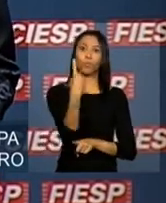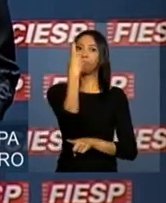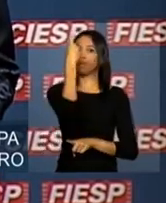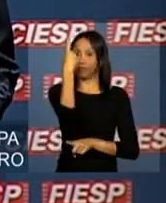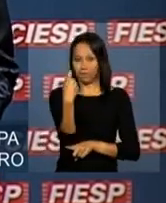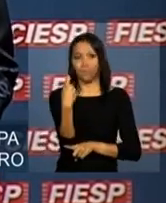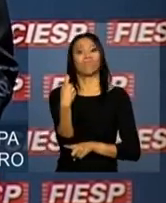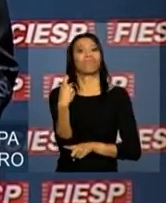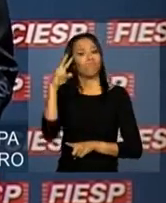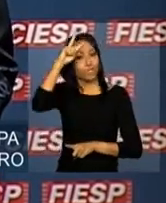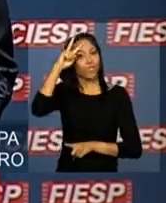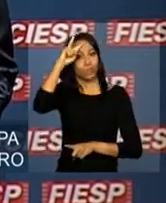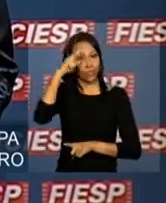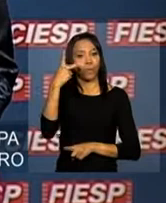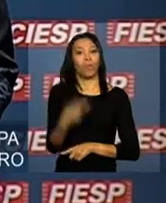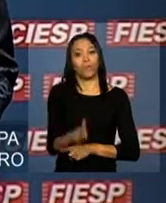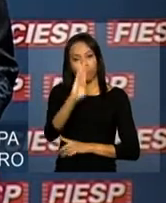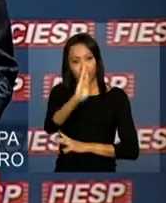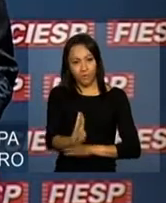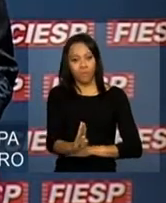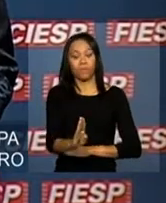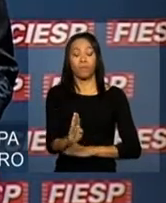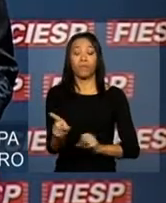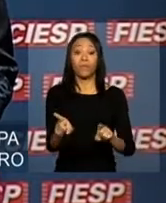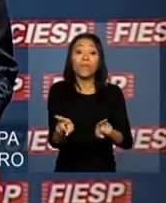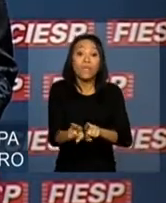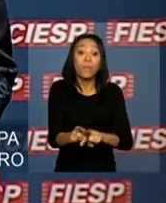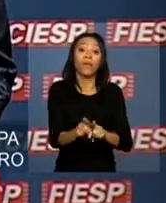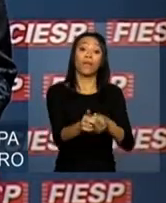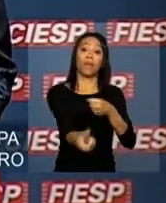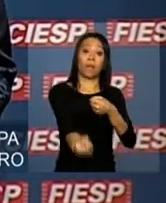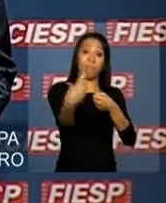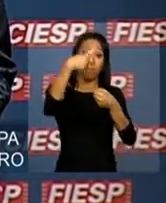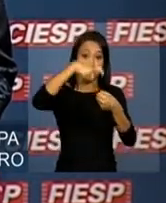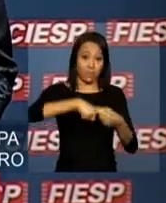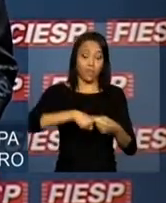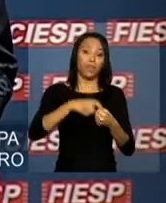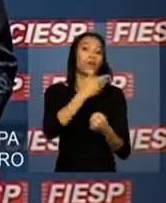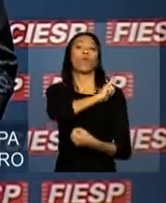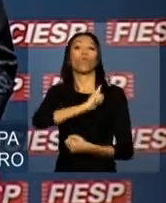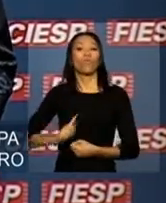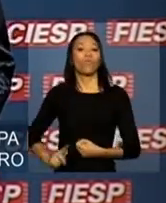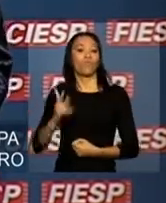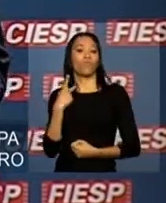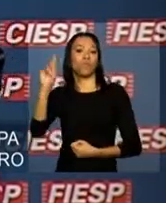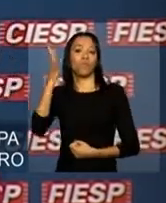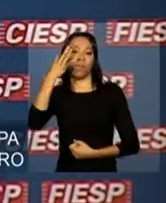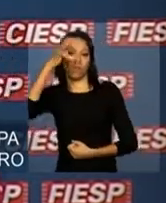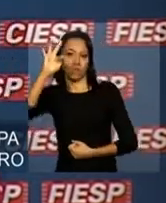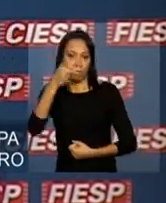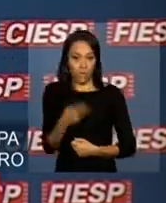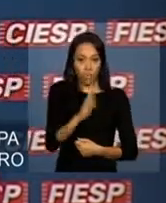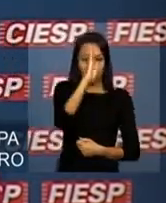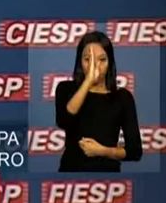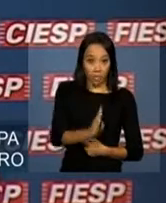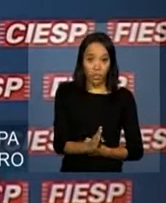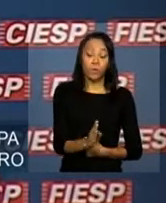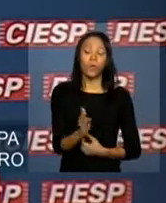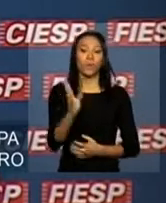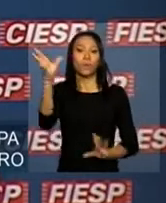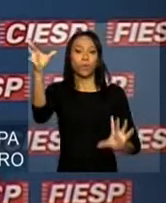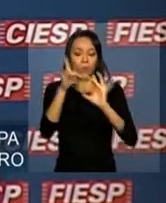história. Neste caso, a parceria entre os governos da França e do Brasil tem gerado